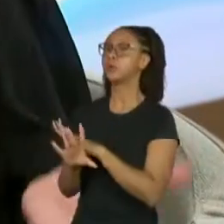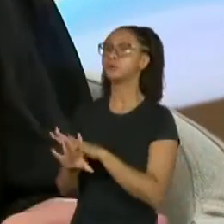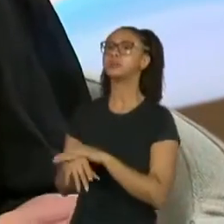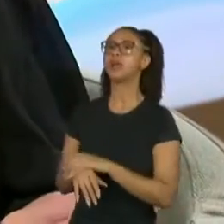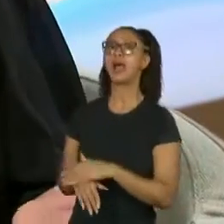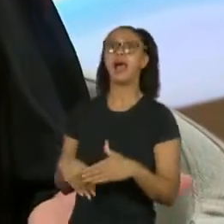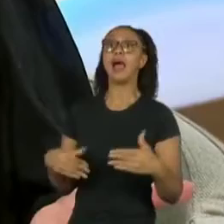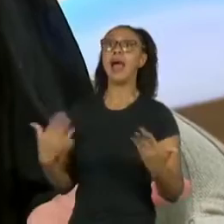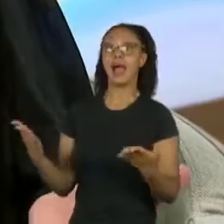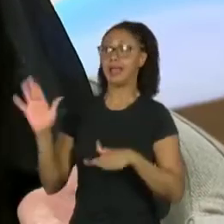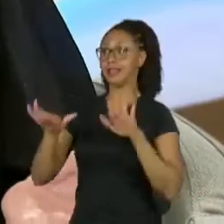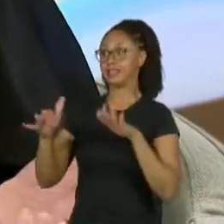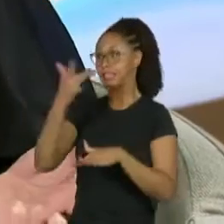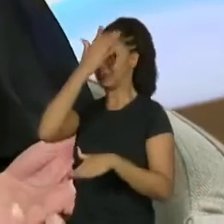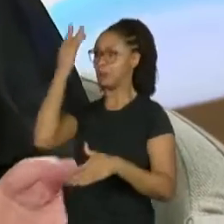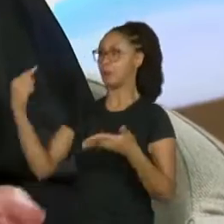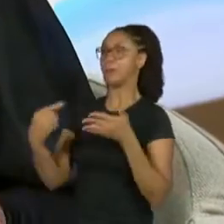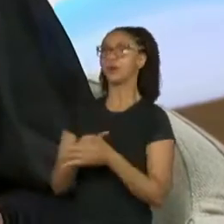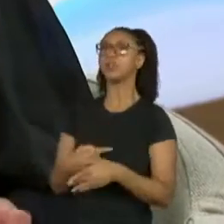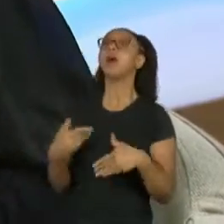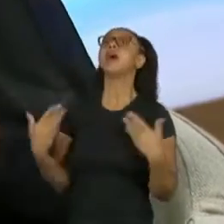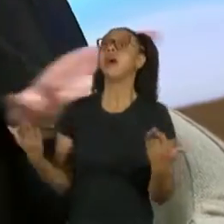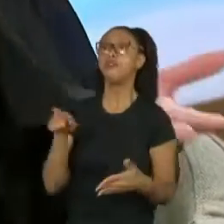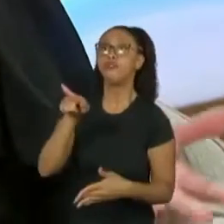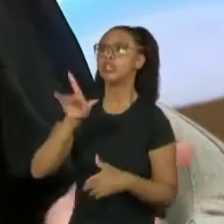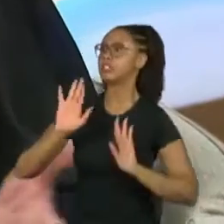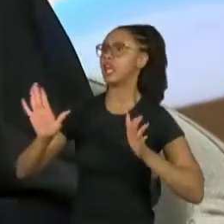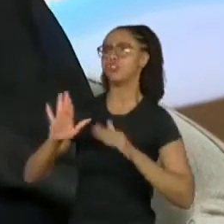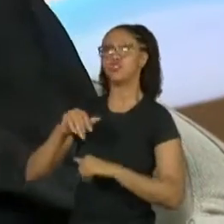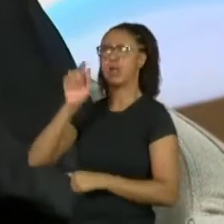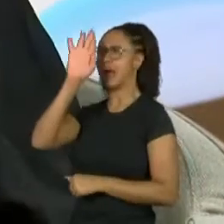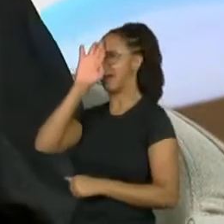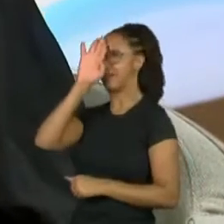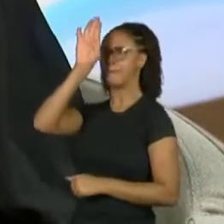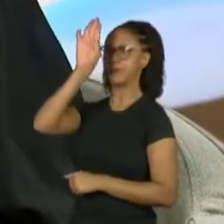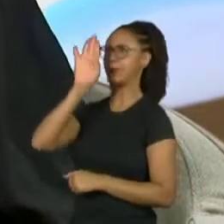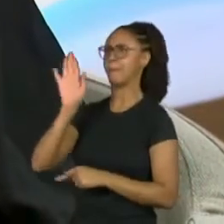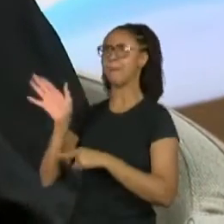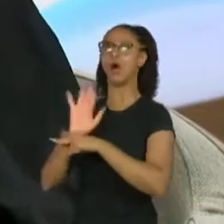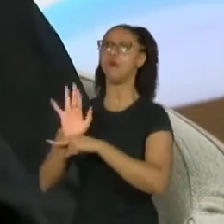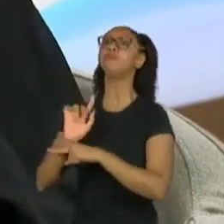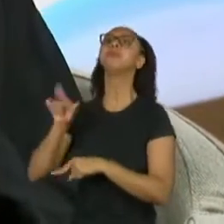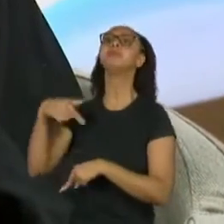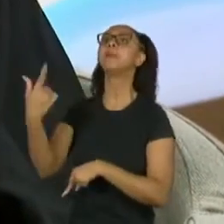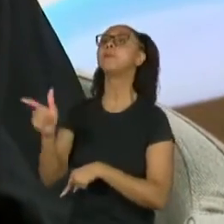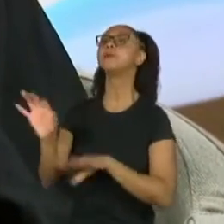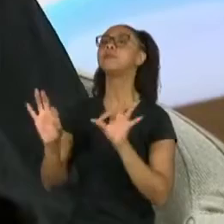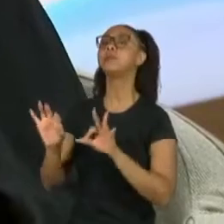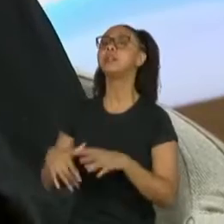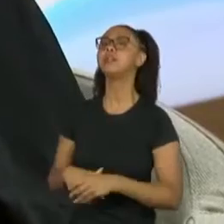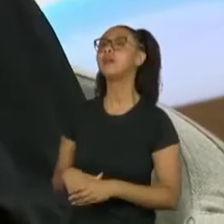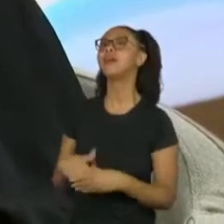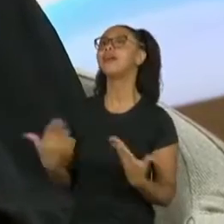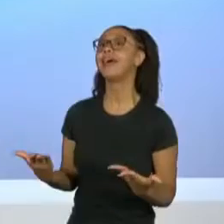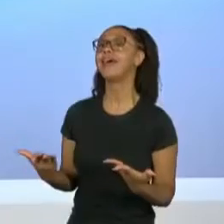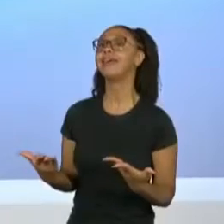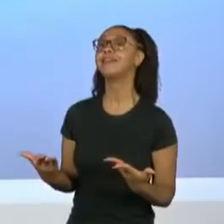protagonista de um filme? Quais são os seus planos? Aí eu falava assim, agora eu vou cantar.